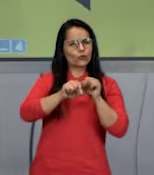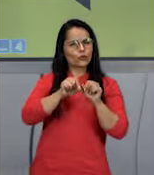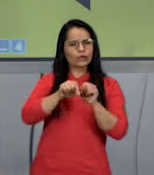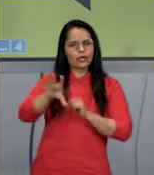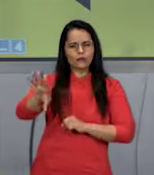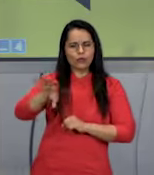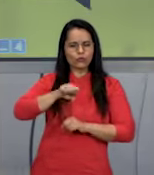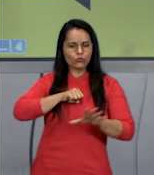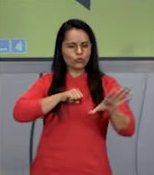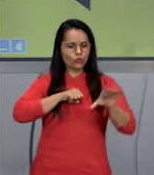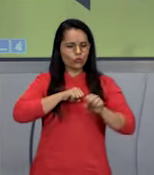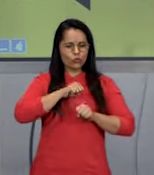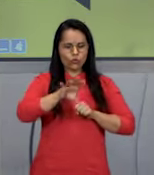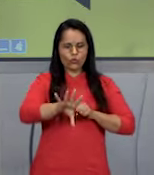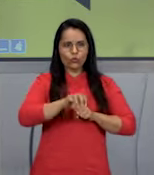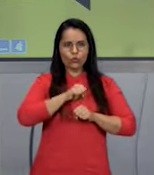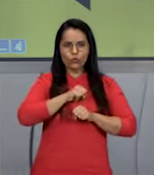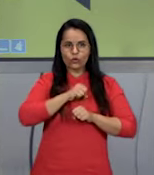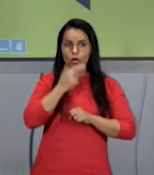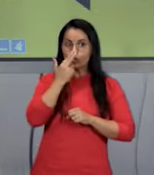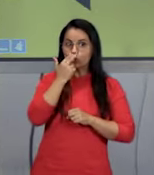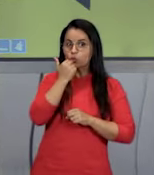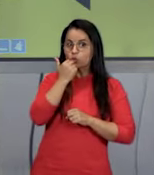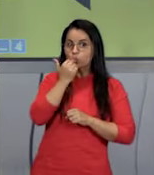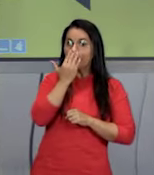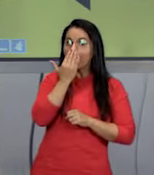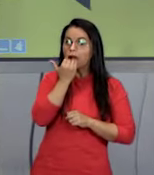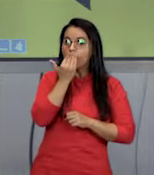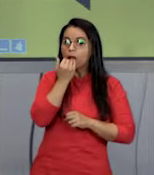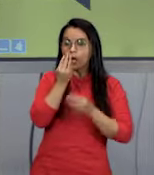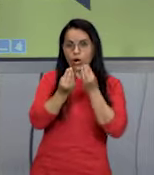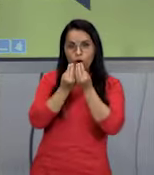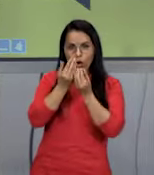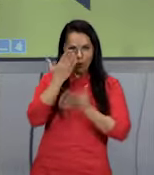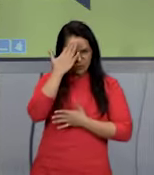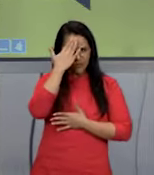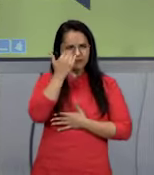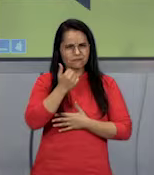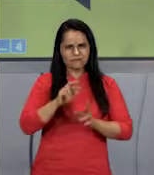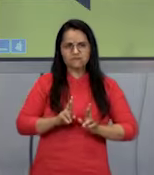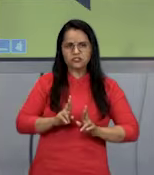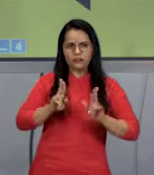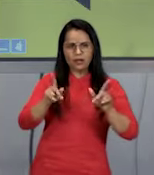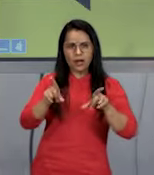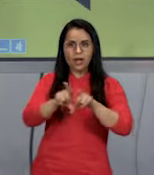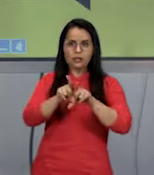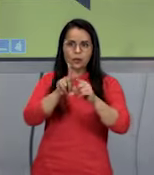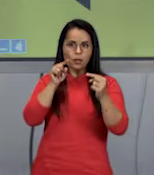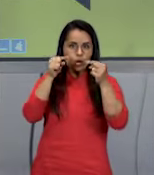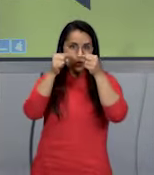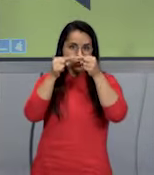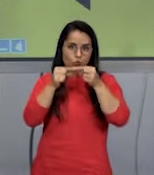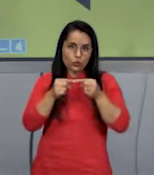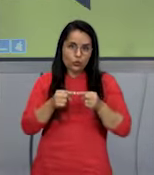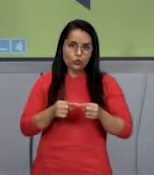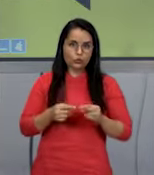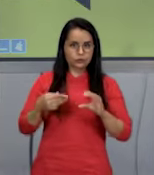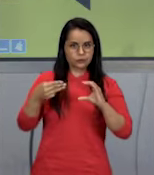absorver nutrientes. Em relação à nutrição, a gente consegue diferenciar também os tipos de células.